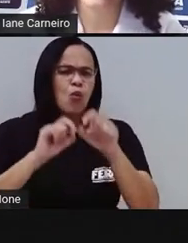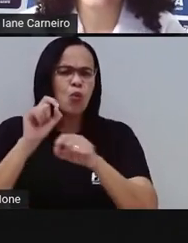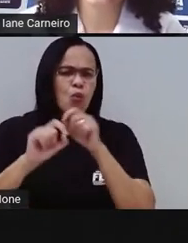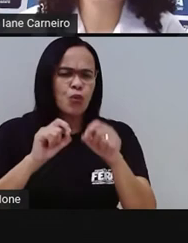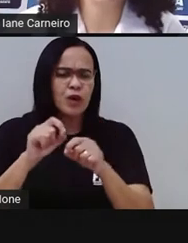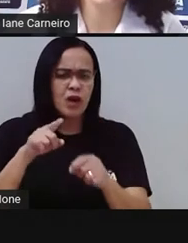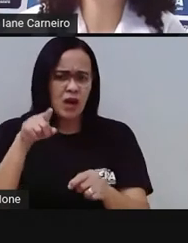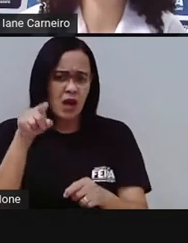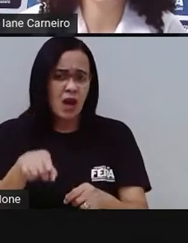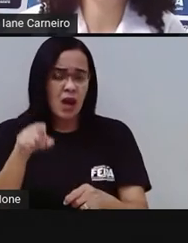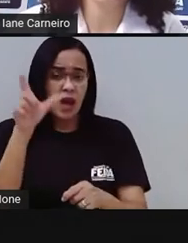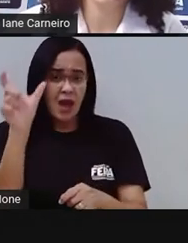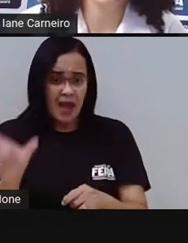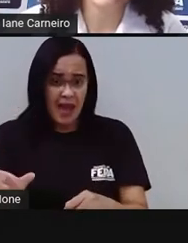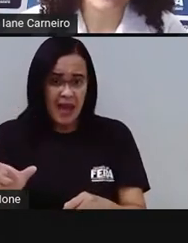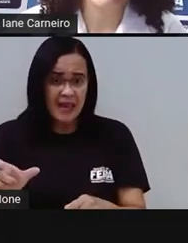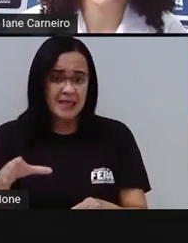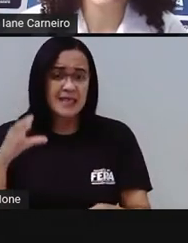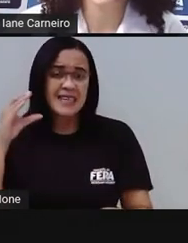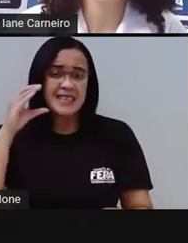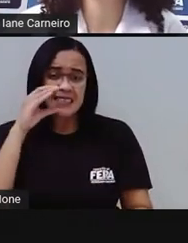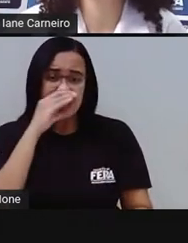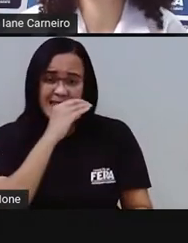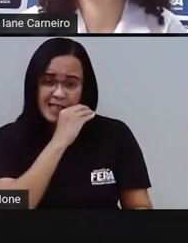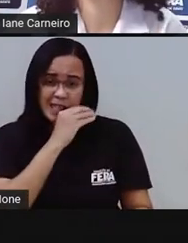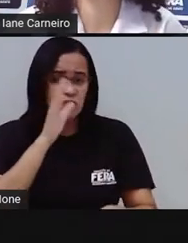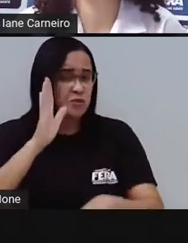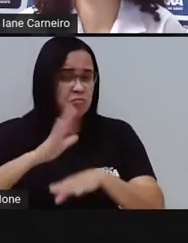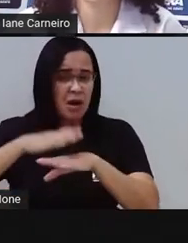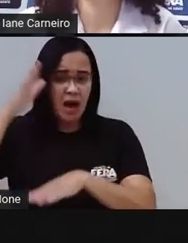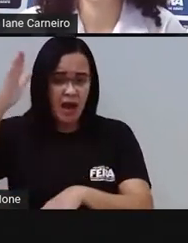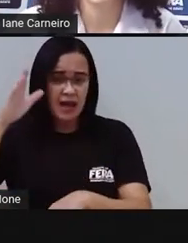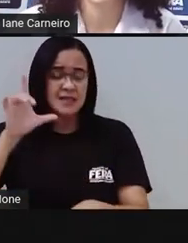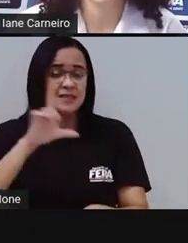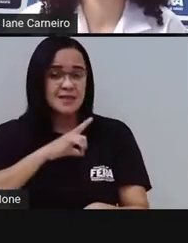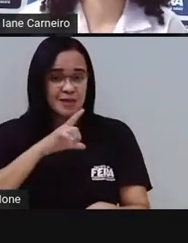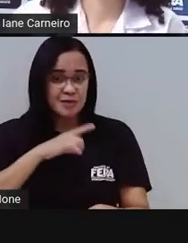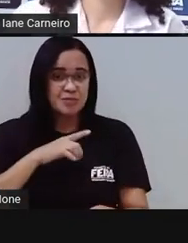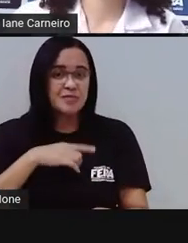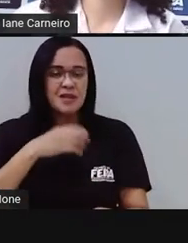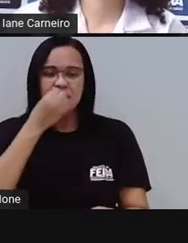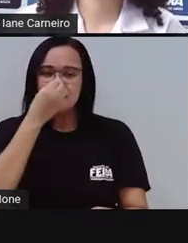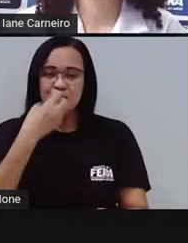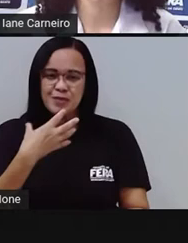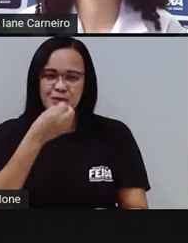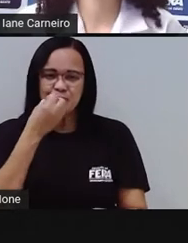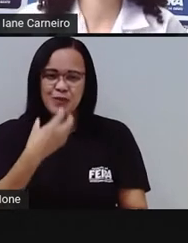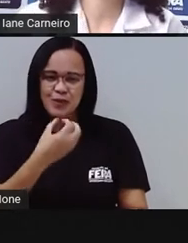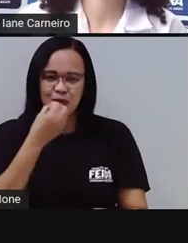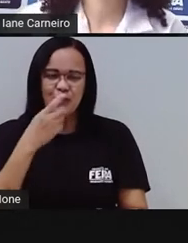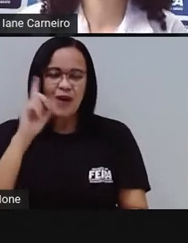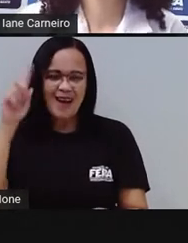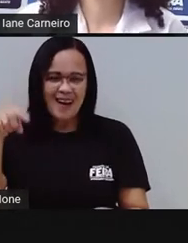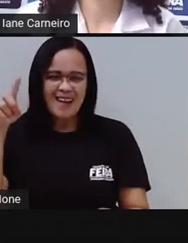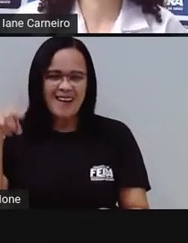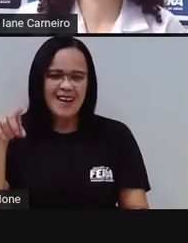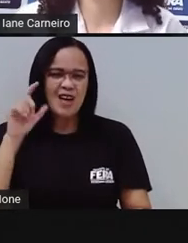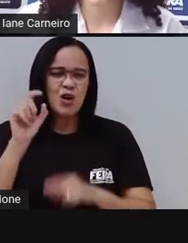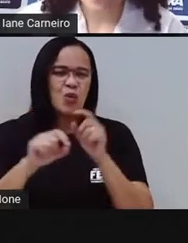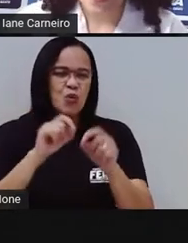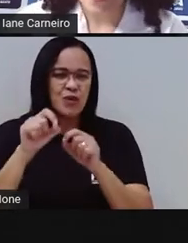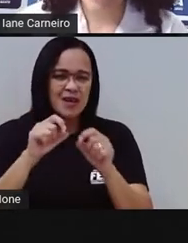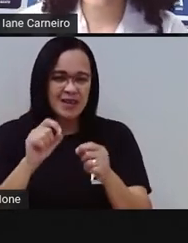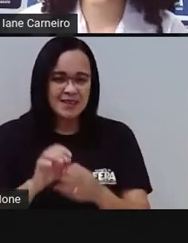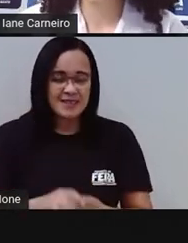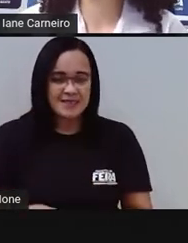puder. Quanto mais quente ele está, mais fresco o danado é. Eita, que é gostoso mesmo, viu? É o quê?